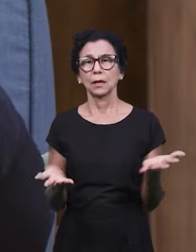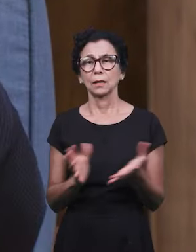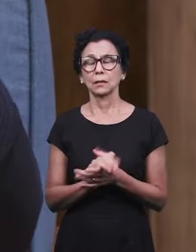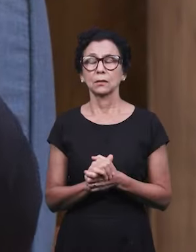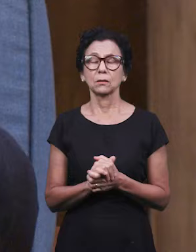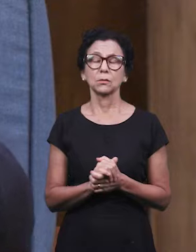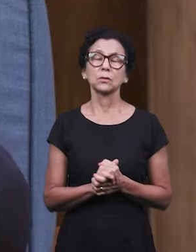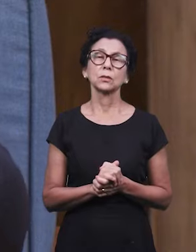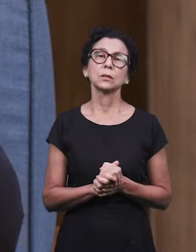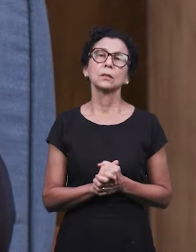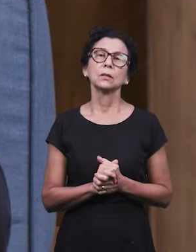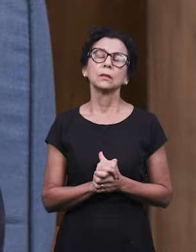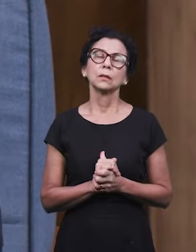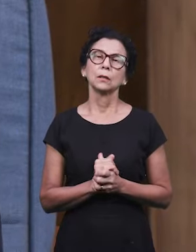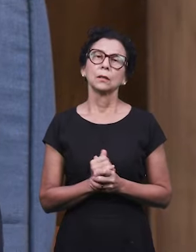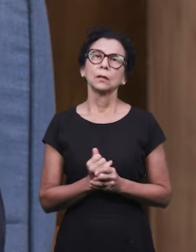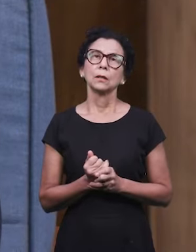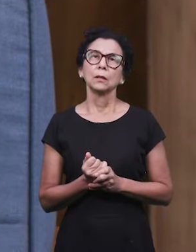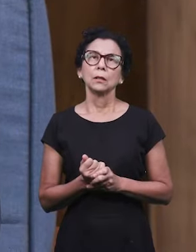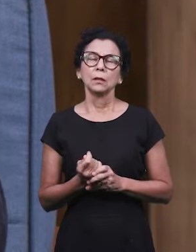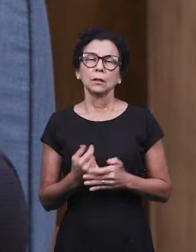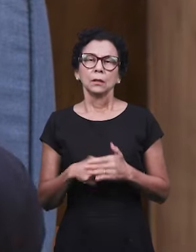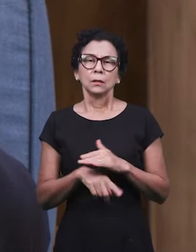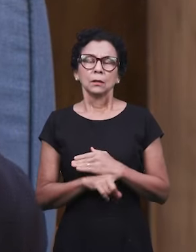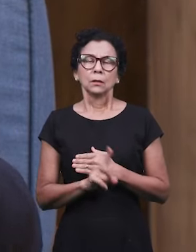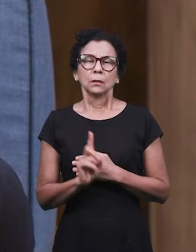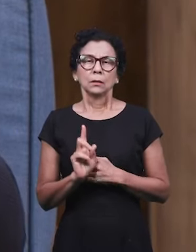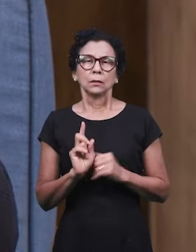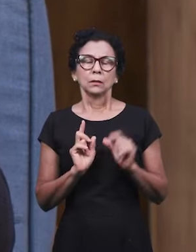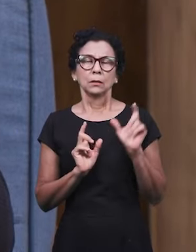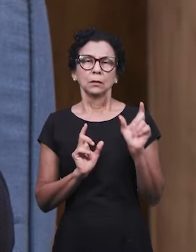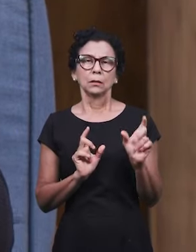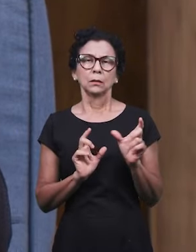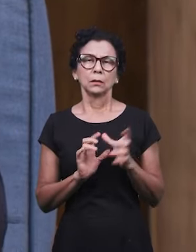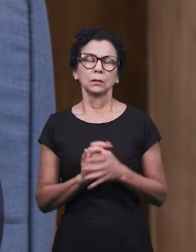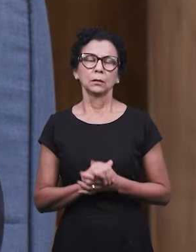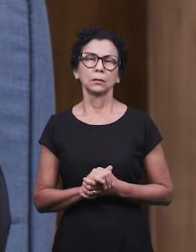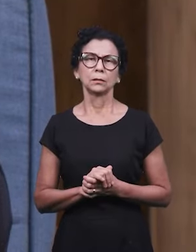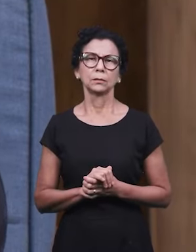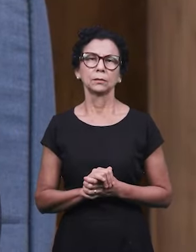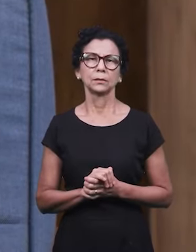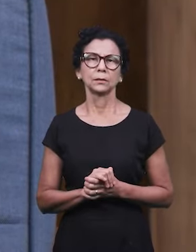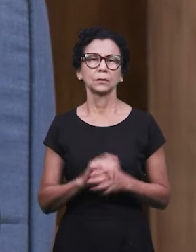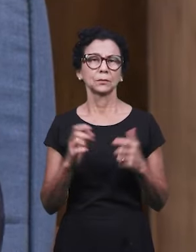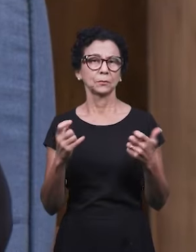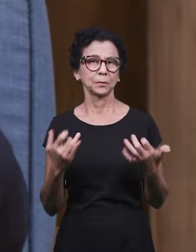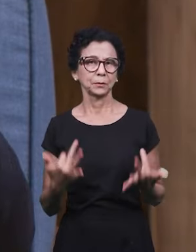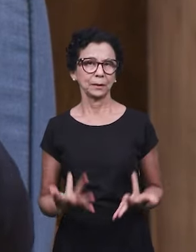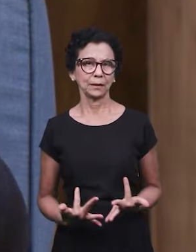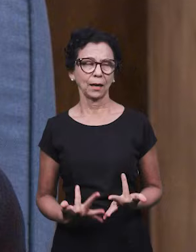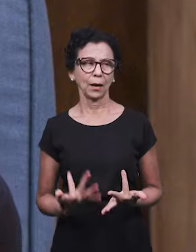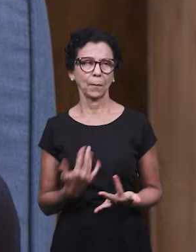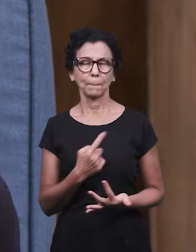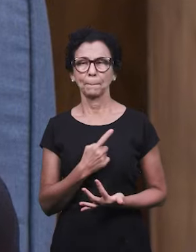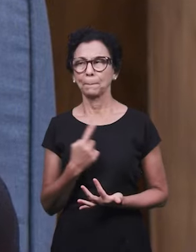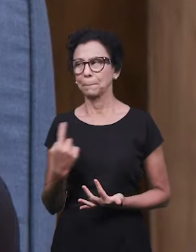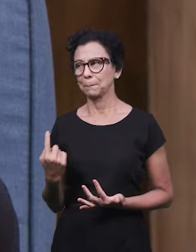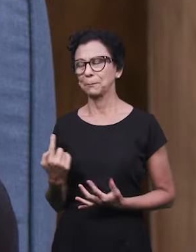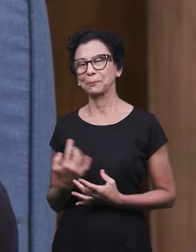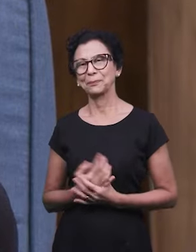a intensidade dessa expressão, que os companheiros aqui expliquem isso